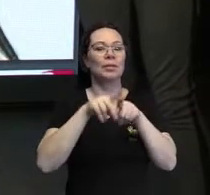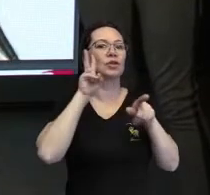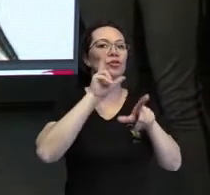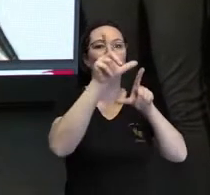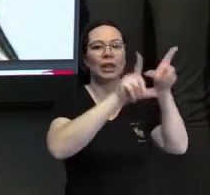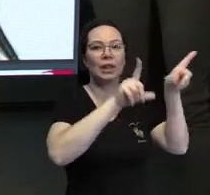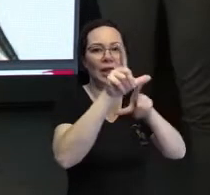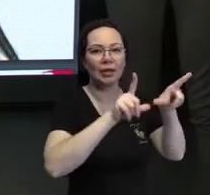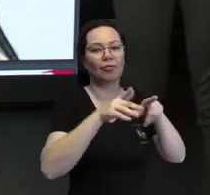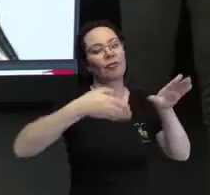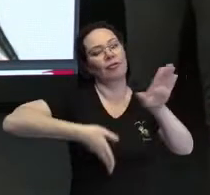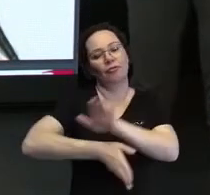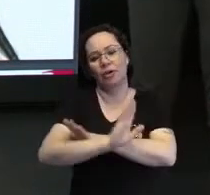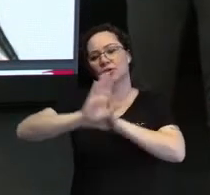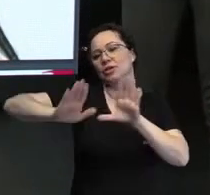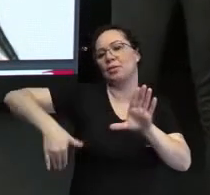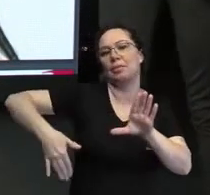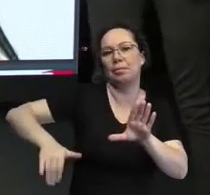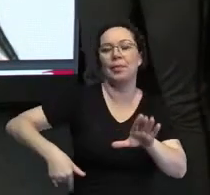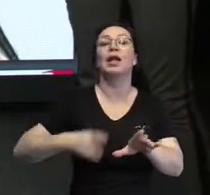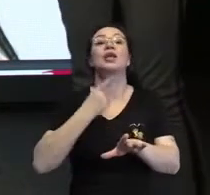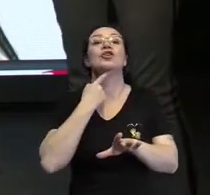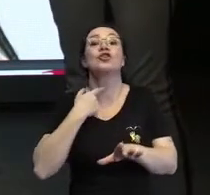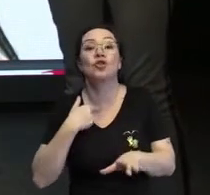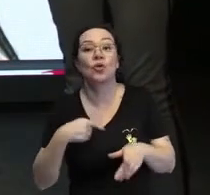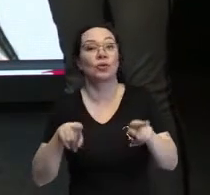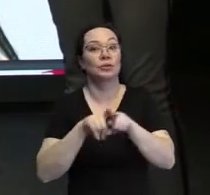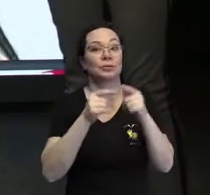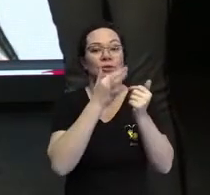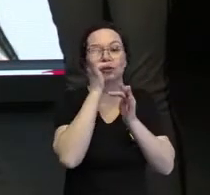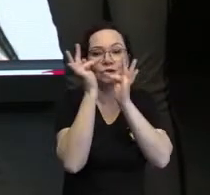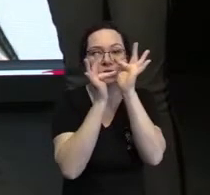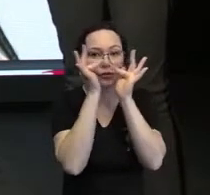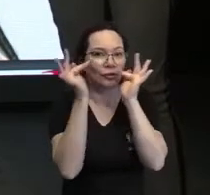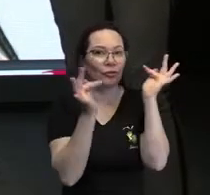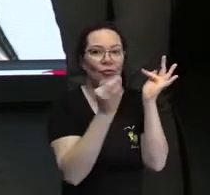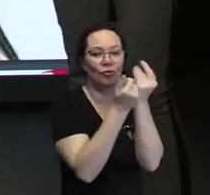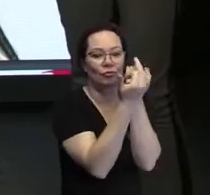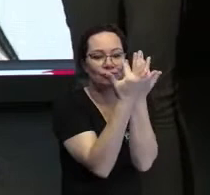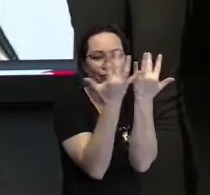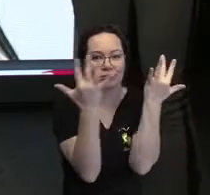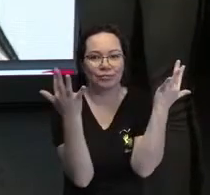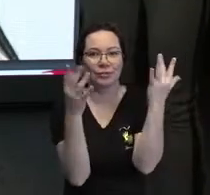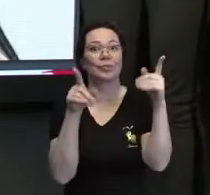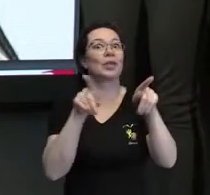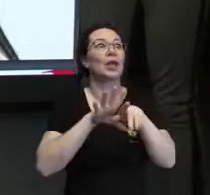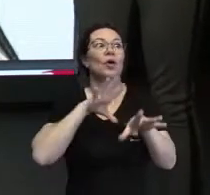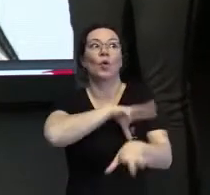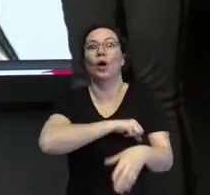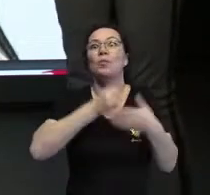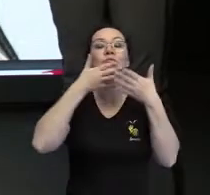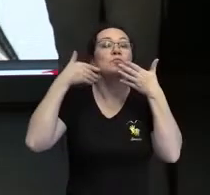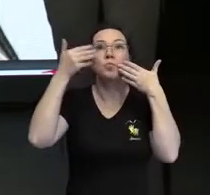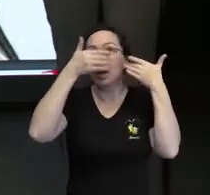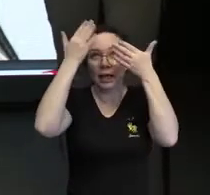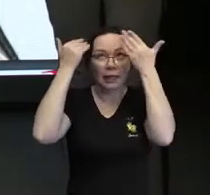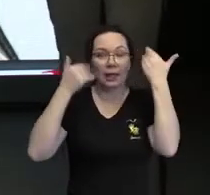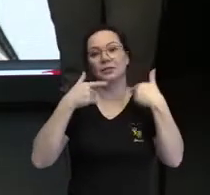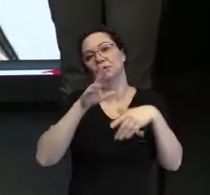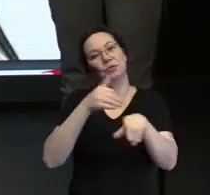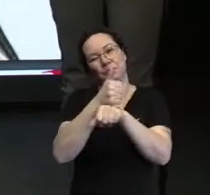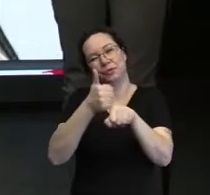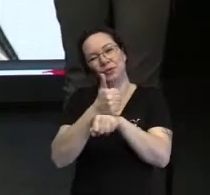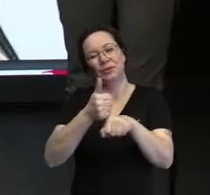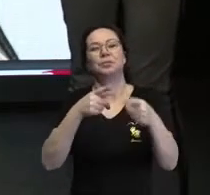viajar e ir à praia, gosto muito de jardinagem, adoro plantas, adoro maquiagem, não sou uma profissional,